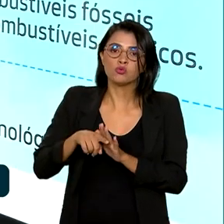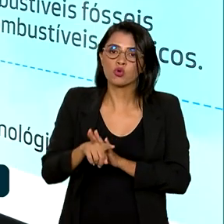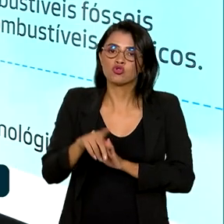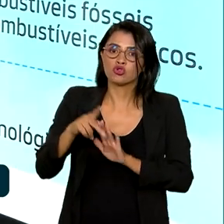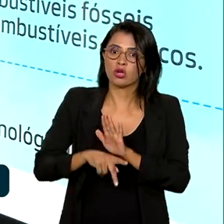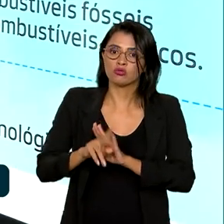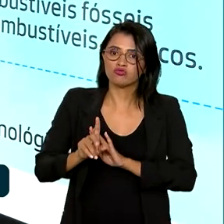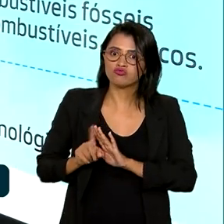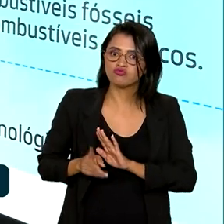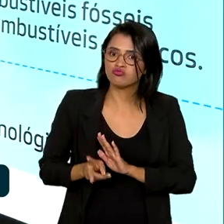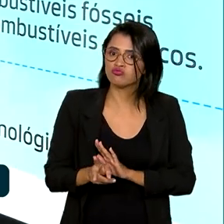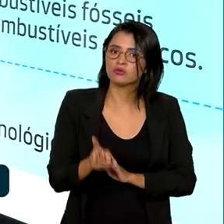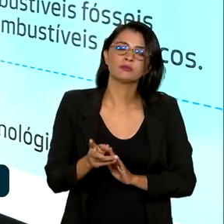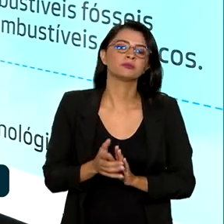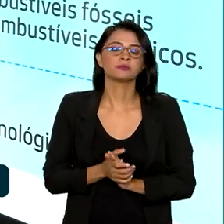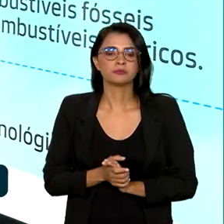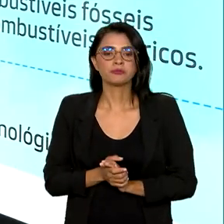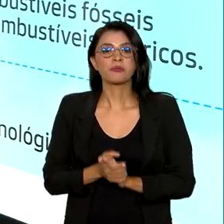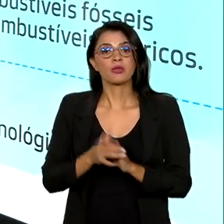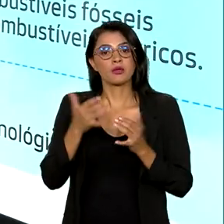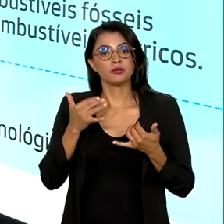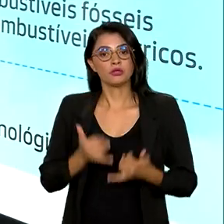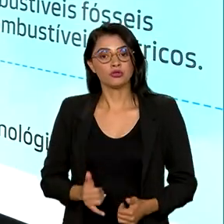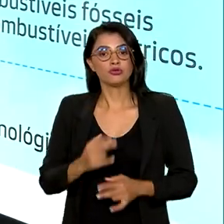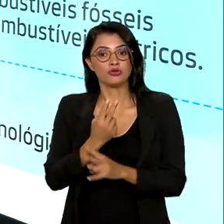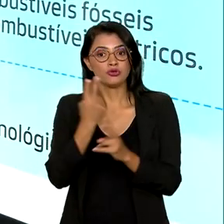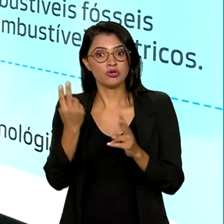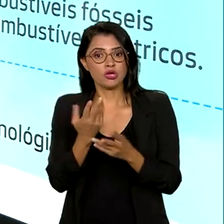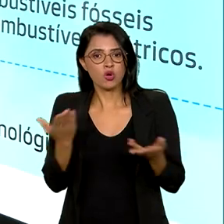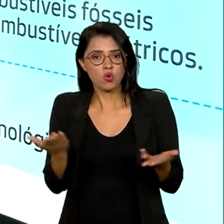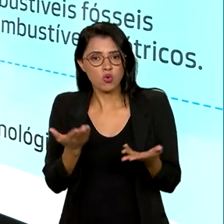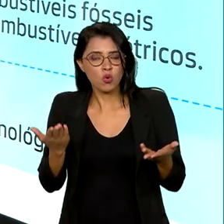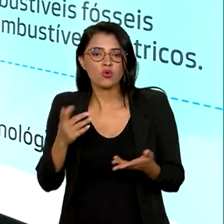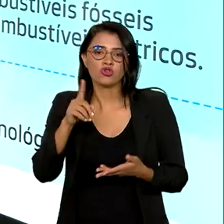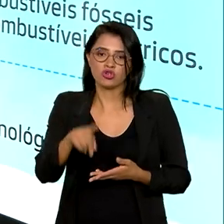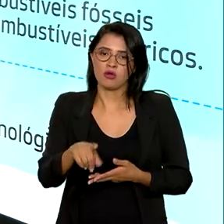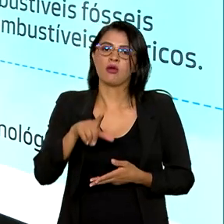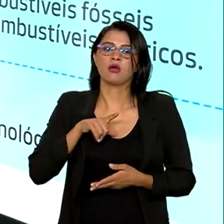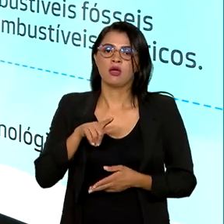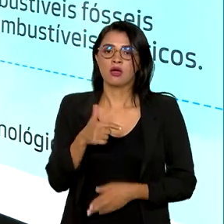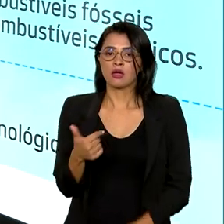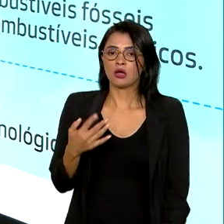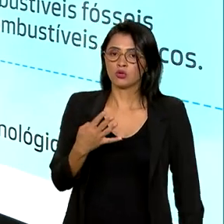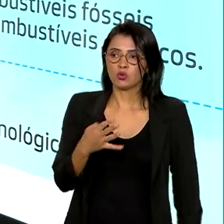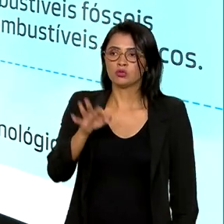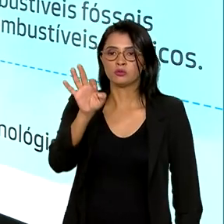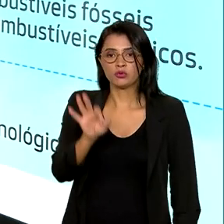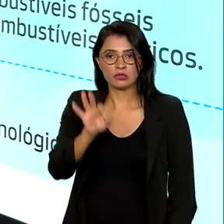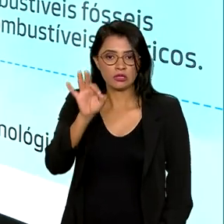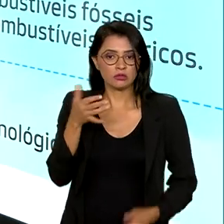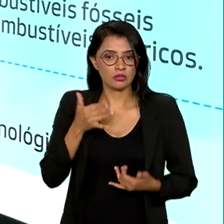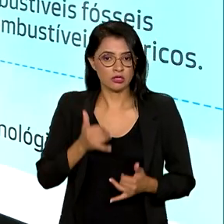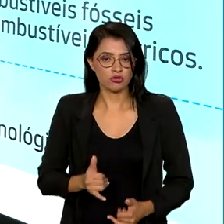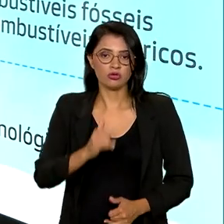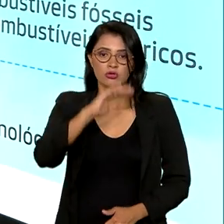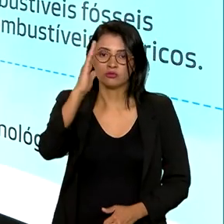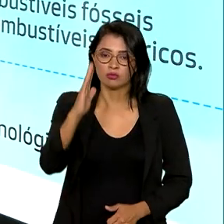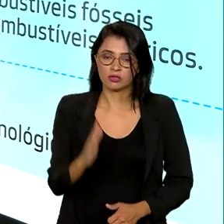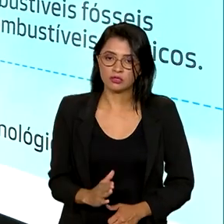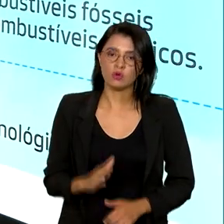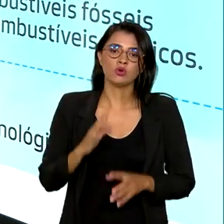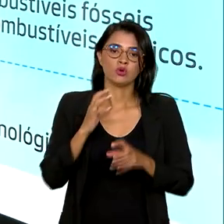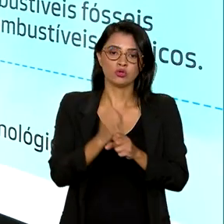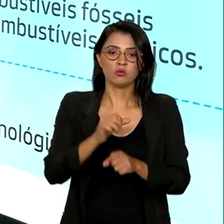A energia eólica representa hoje 14% da matriz energética brasileira. São